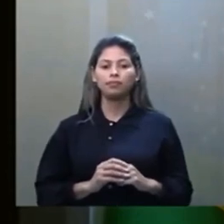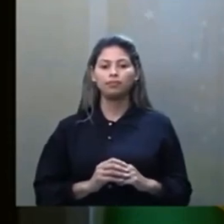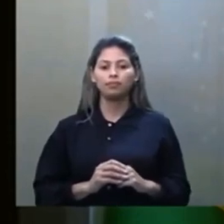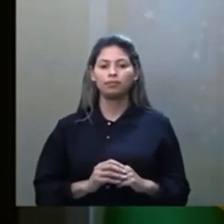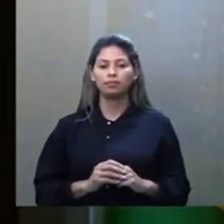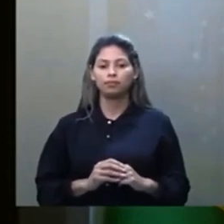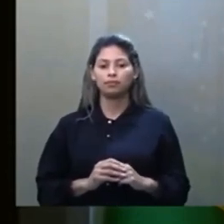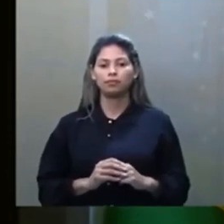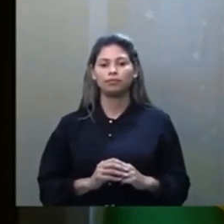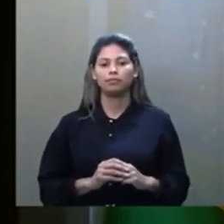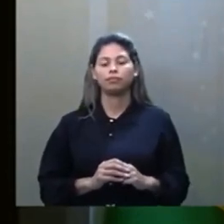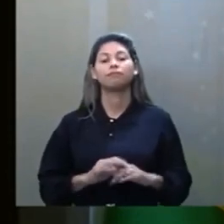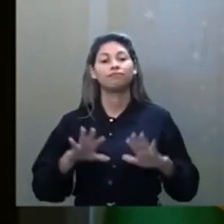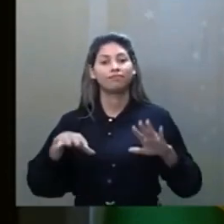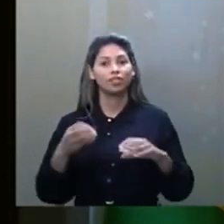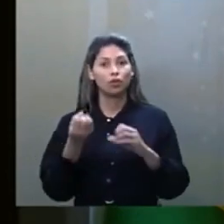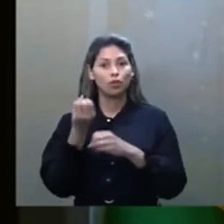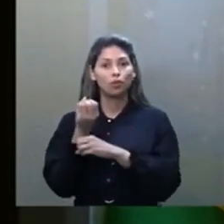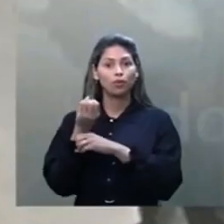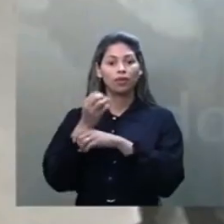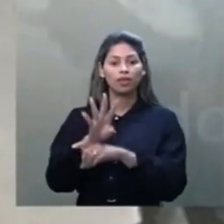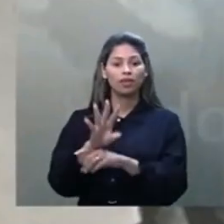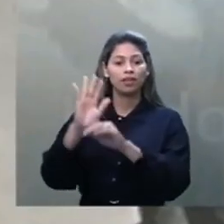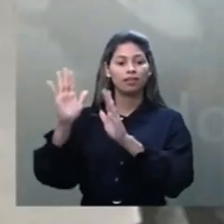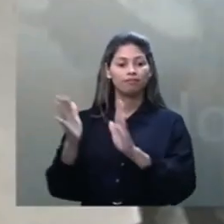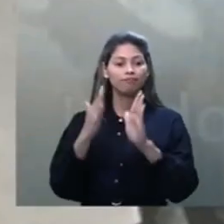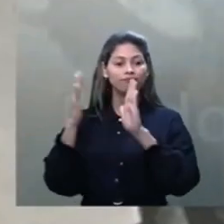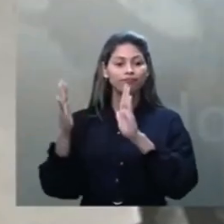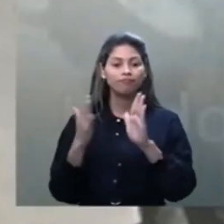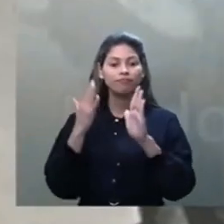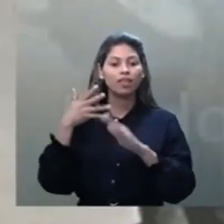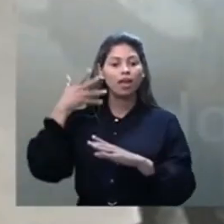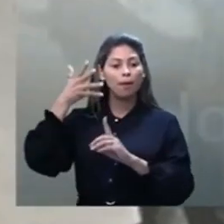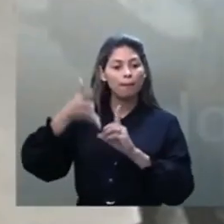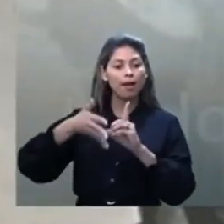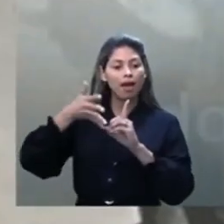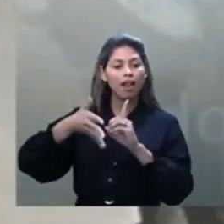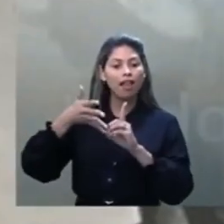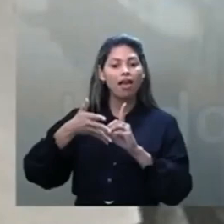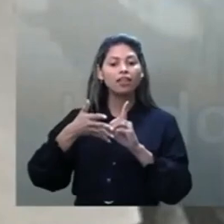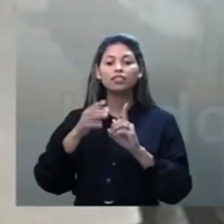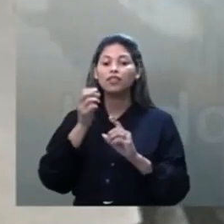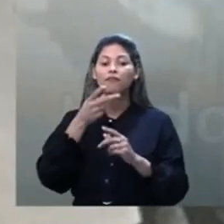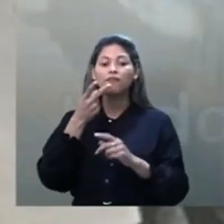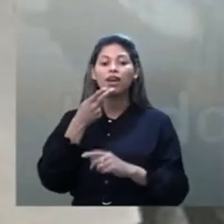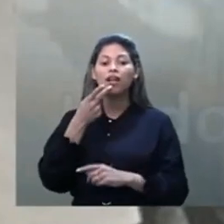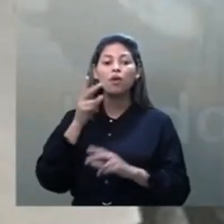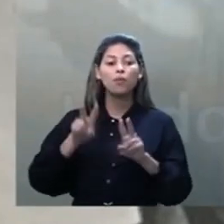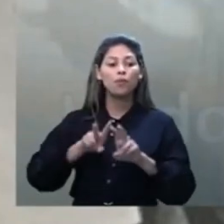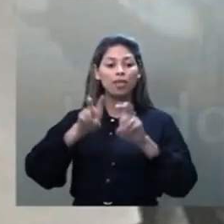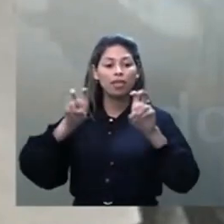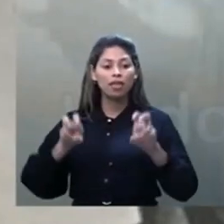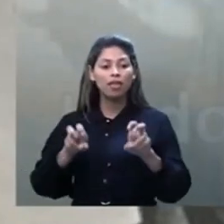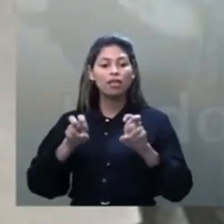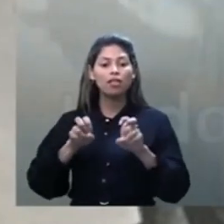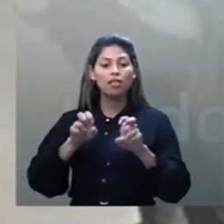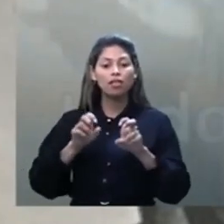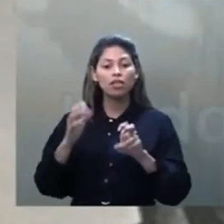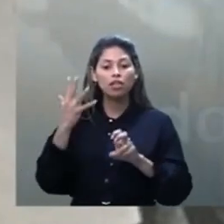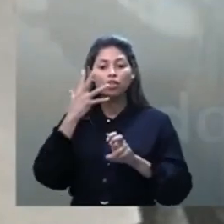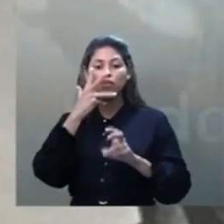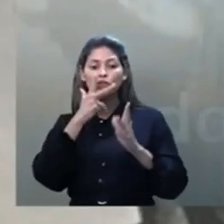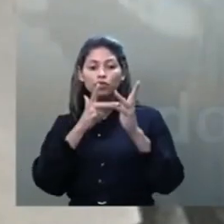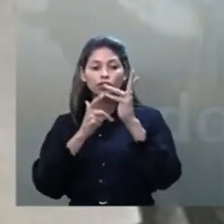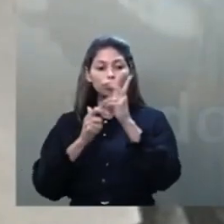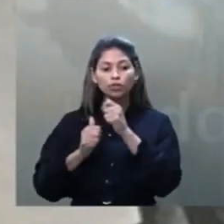E esses slides são de uma palestra chamada Lindos Casos de Chico Xavier, que são dois módulos de uma hora cada um.